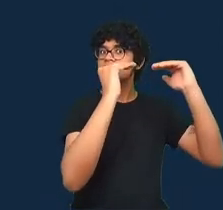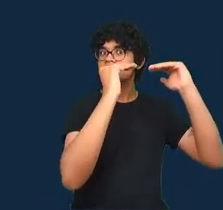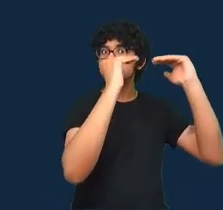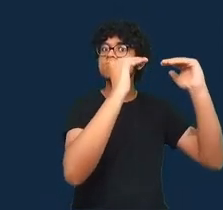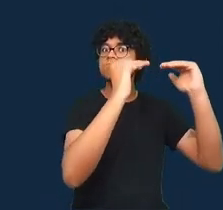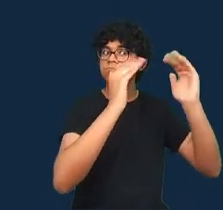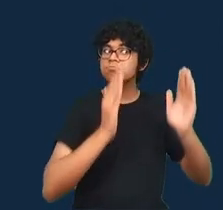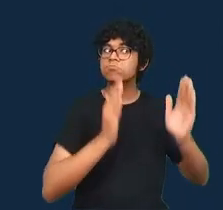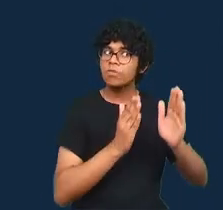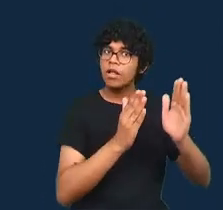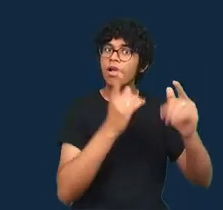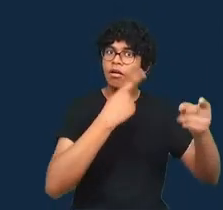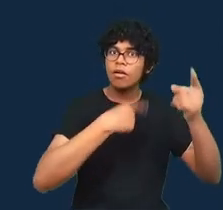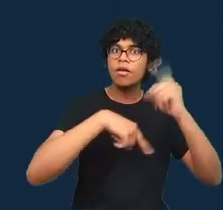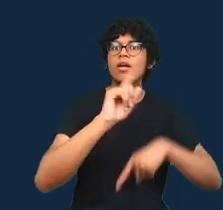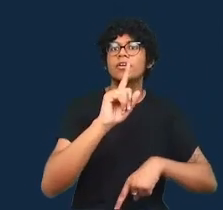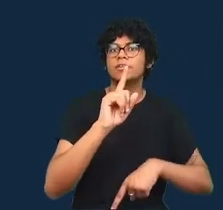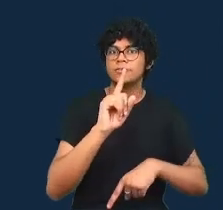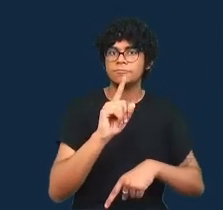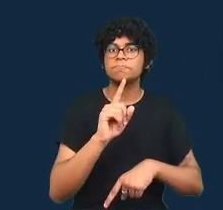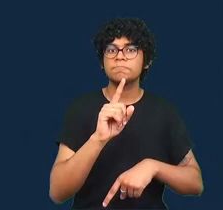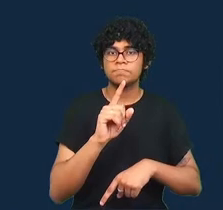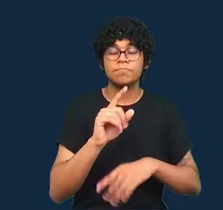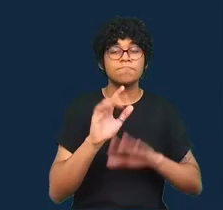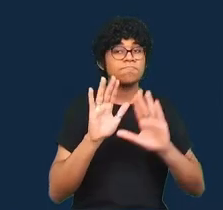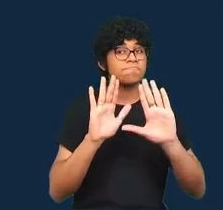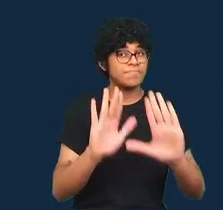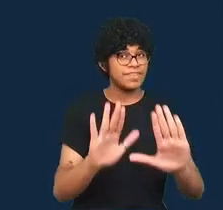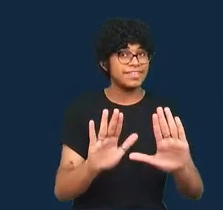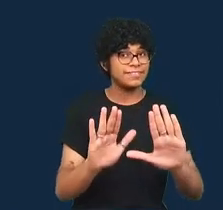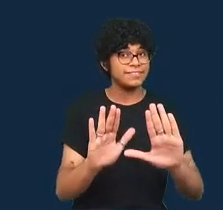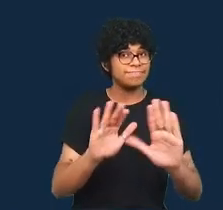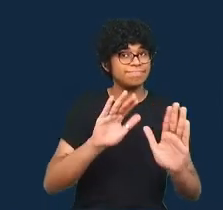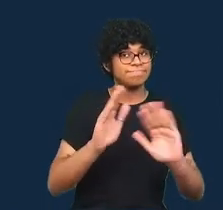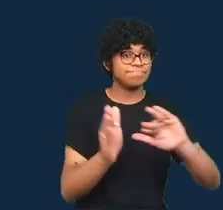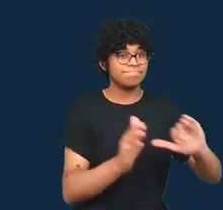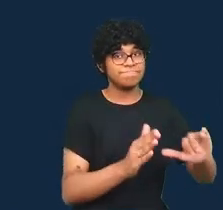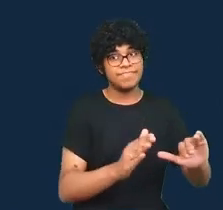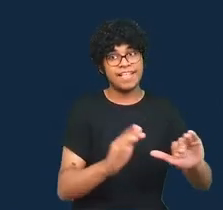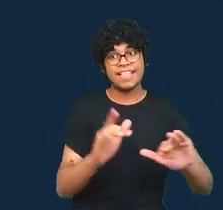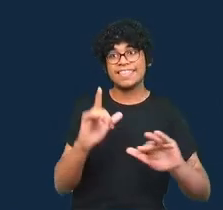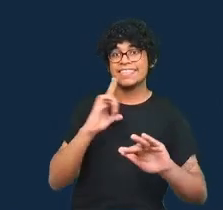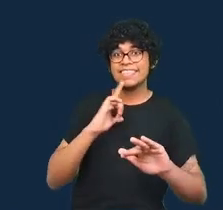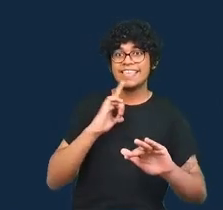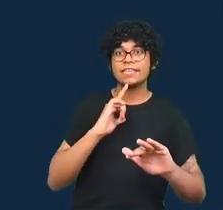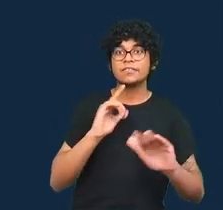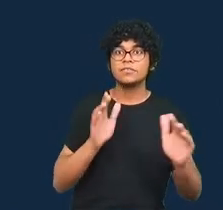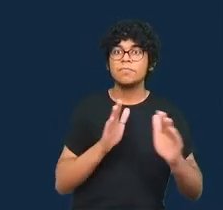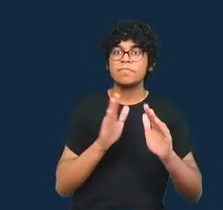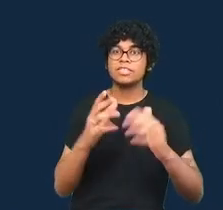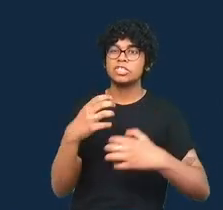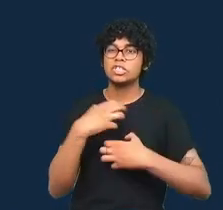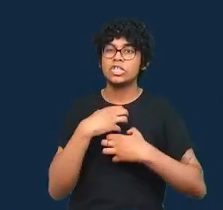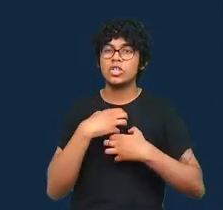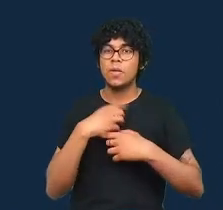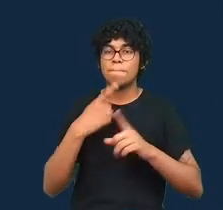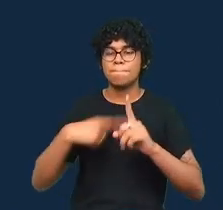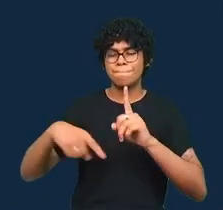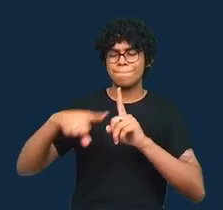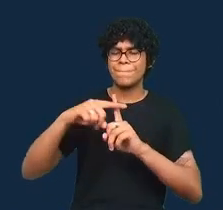também há uma orientação positivista na área o que significa